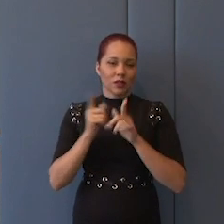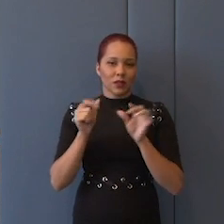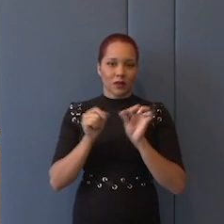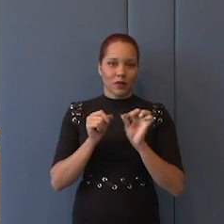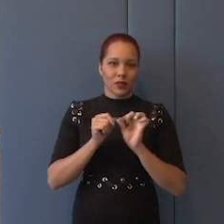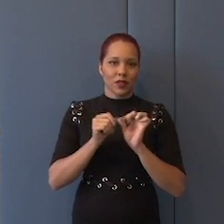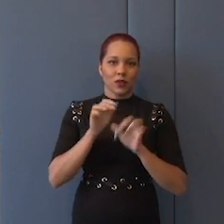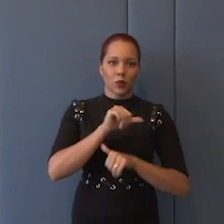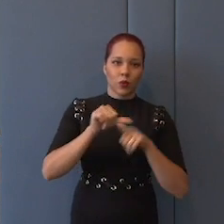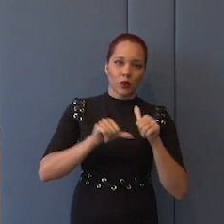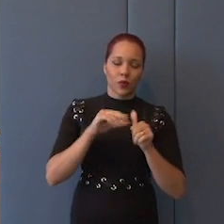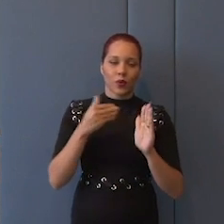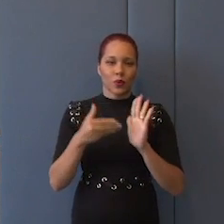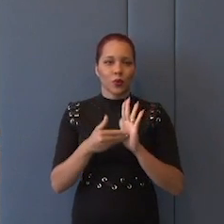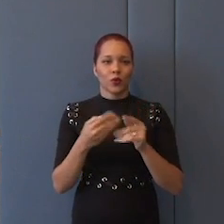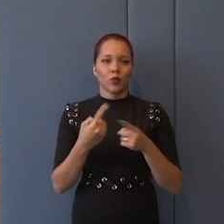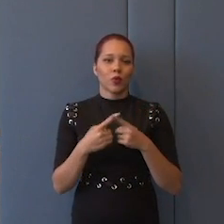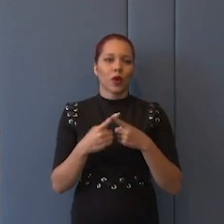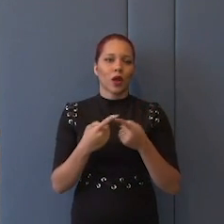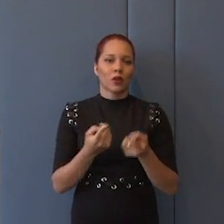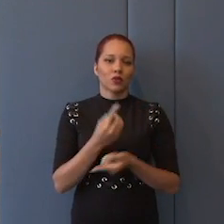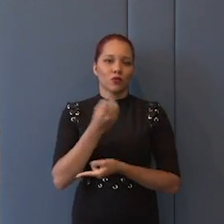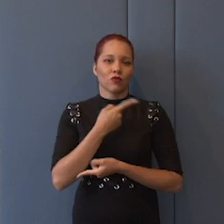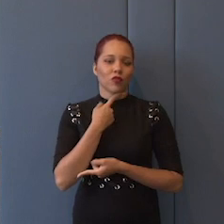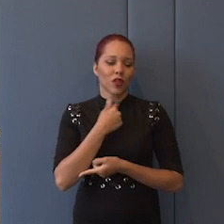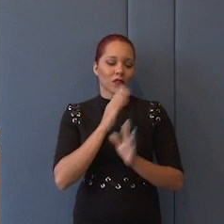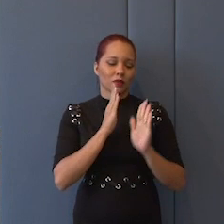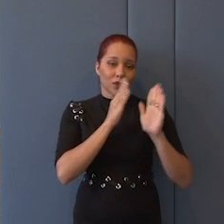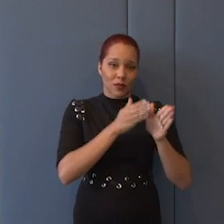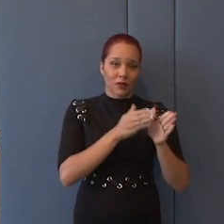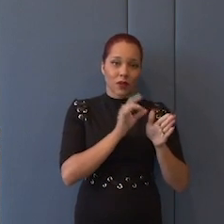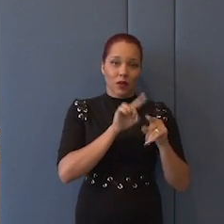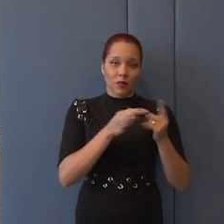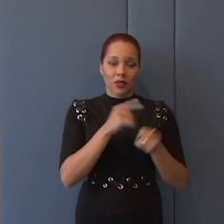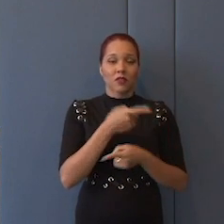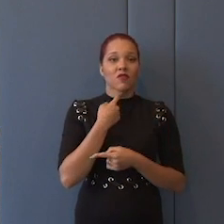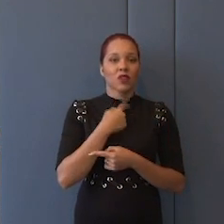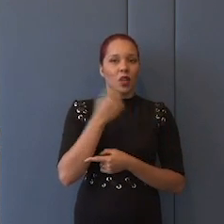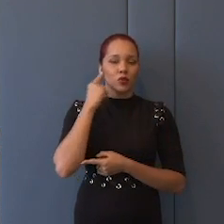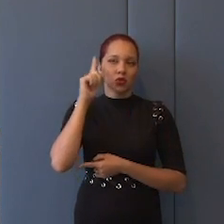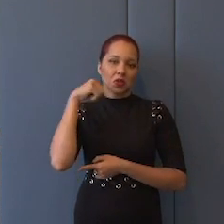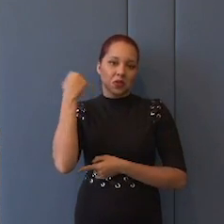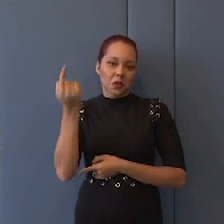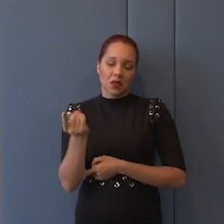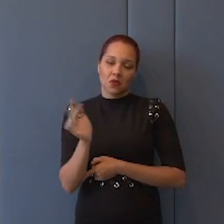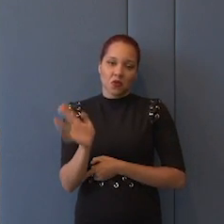que modifique tudo por causa de uma vontade específica. Mas essa vontade, no dia seguinte, ela já vai estar